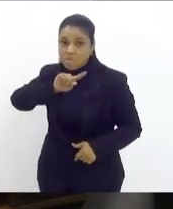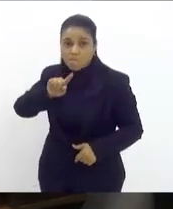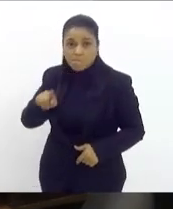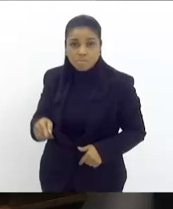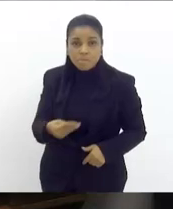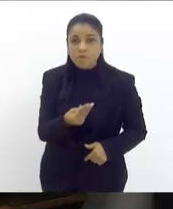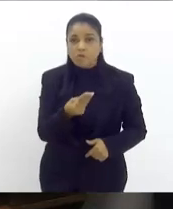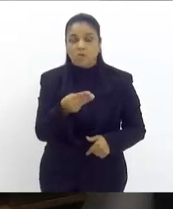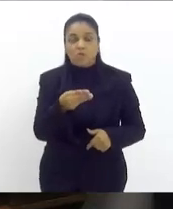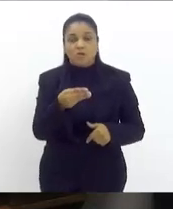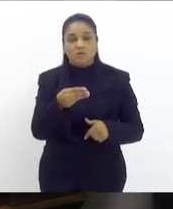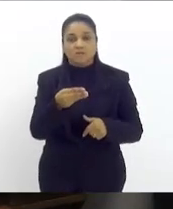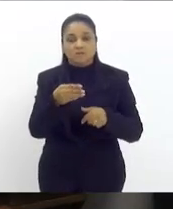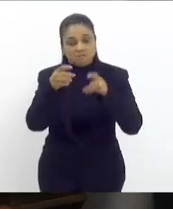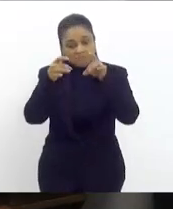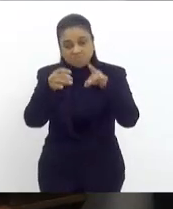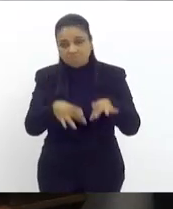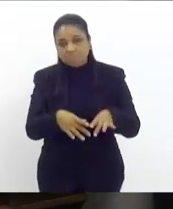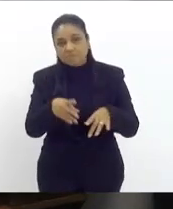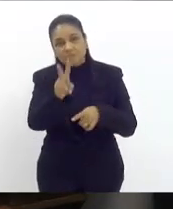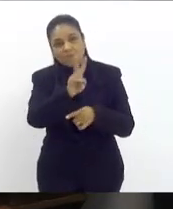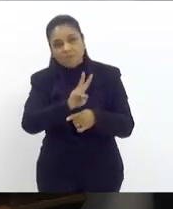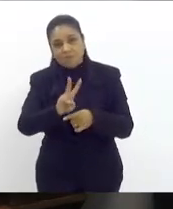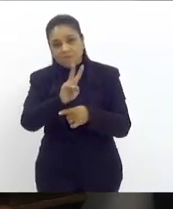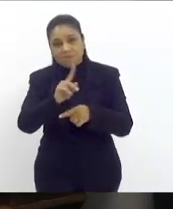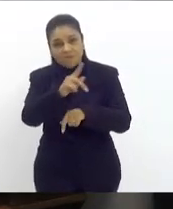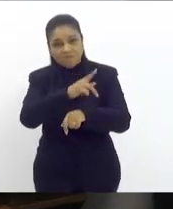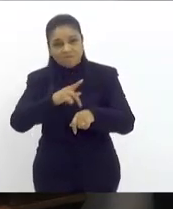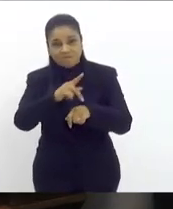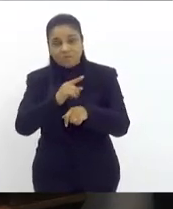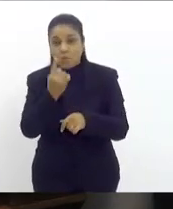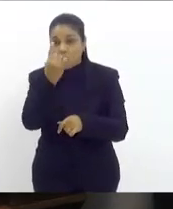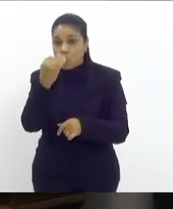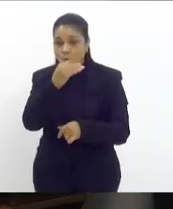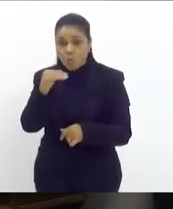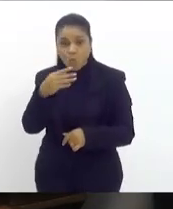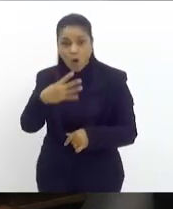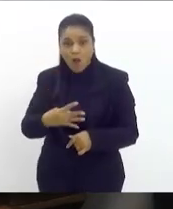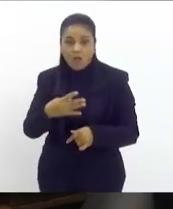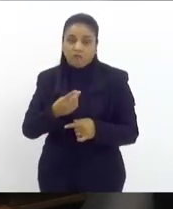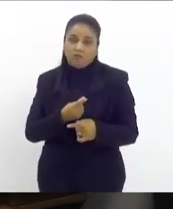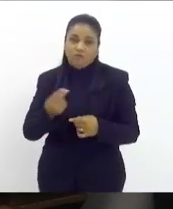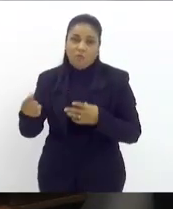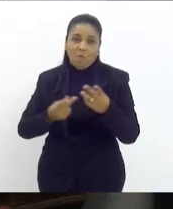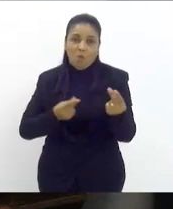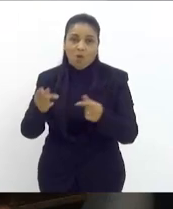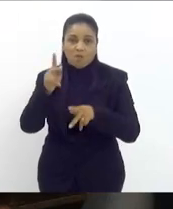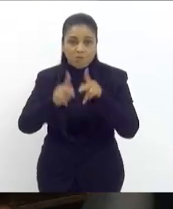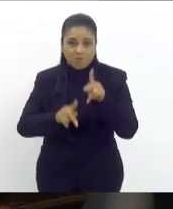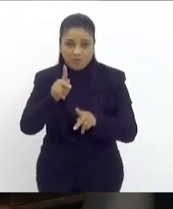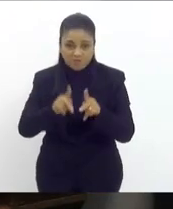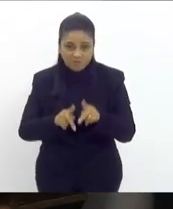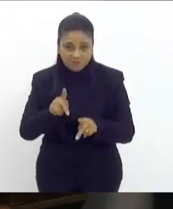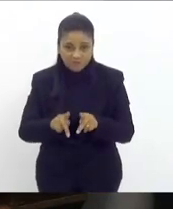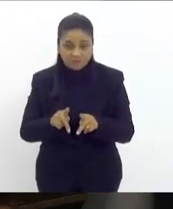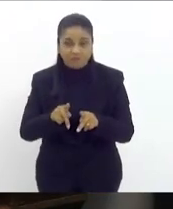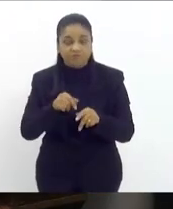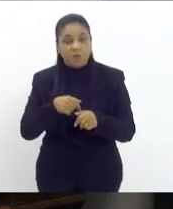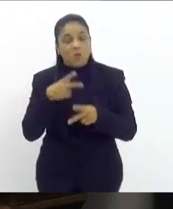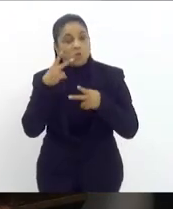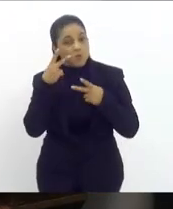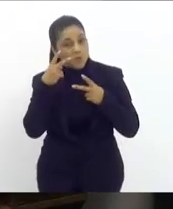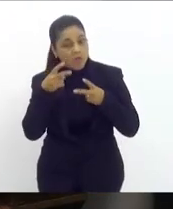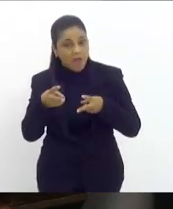Venezuela nos últimos 5 anos ou seja um quarto da população foi embora e aí presidente eu quero chamar a atenção de vossa